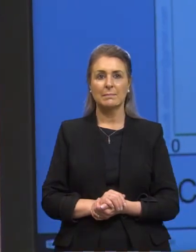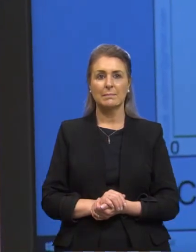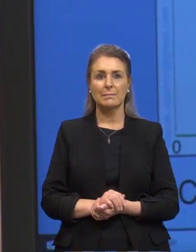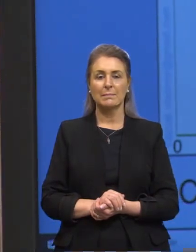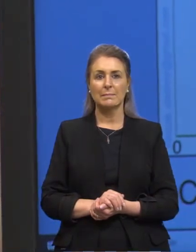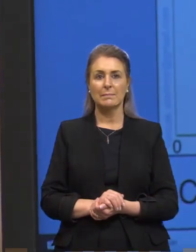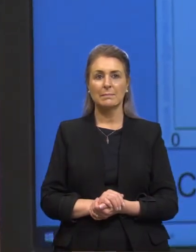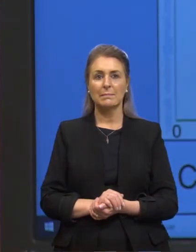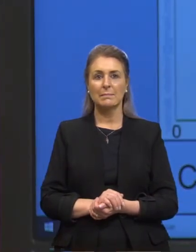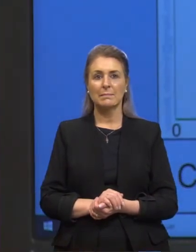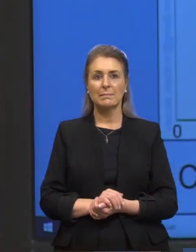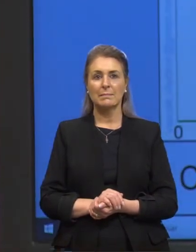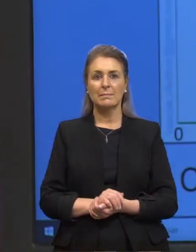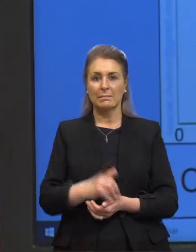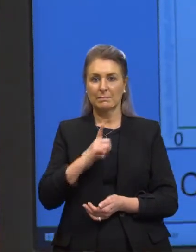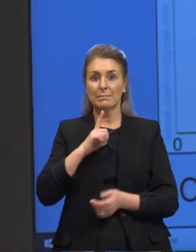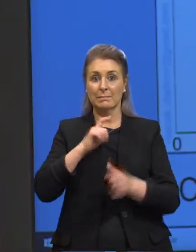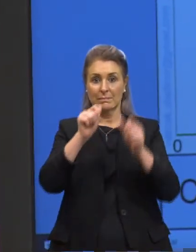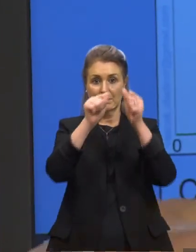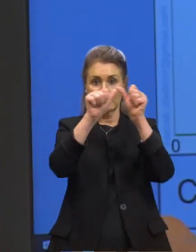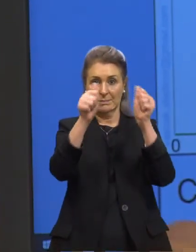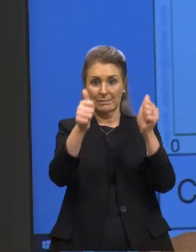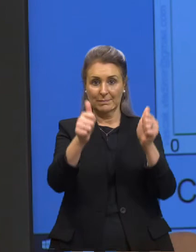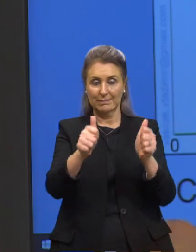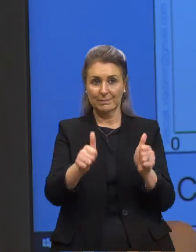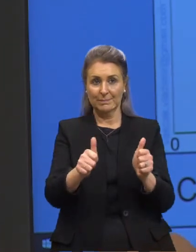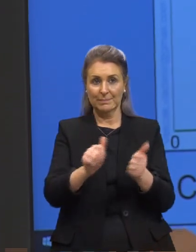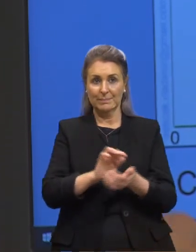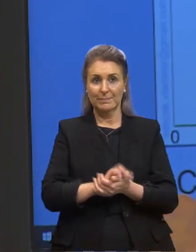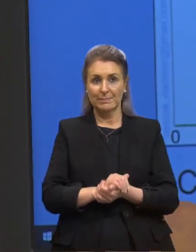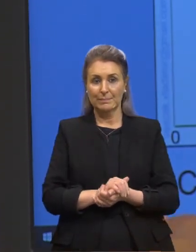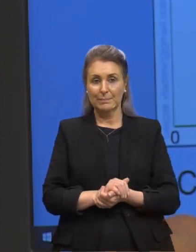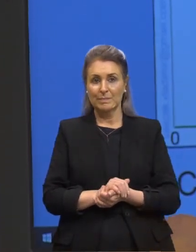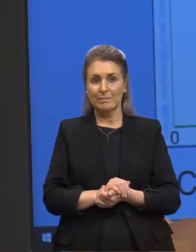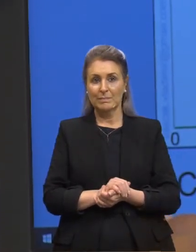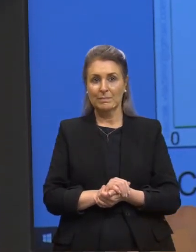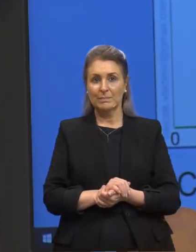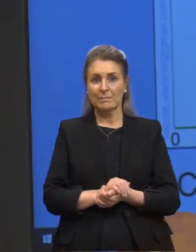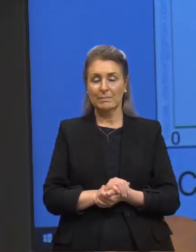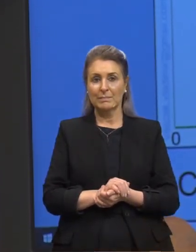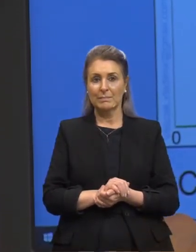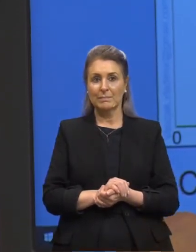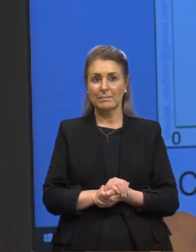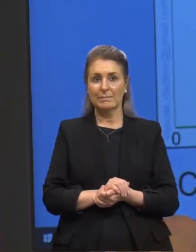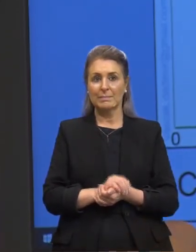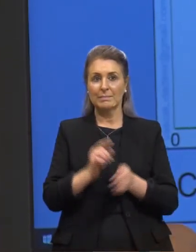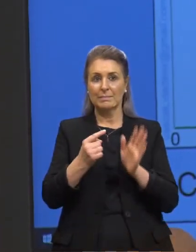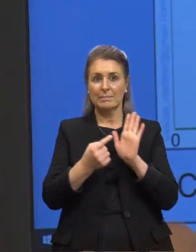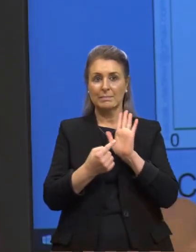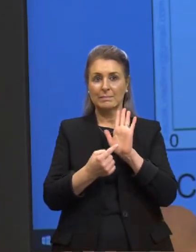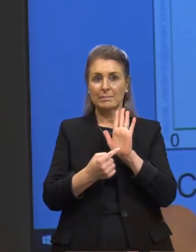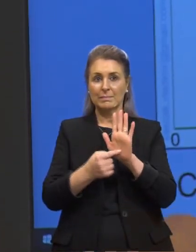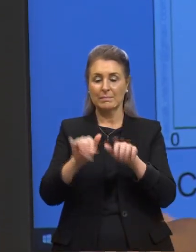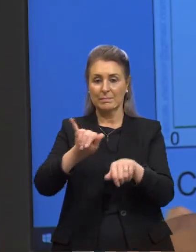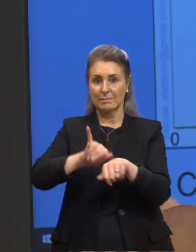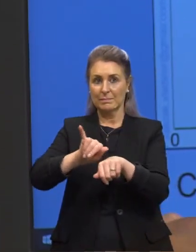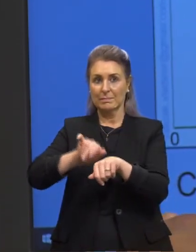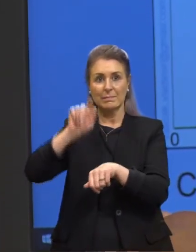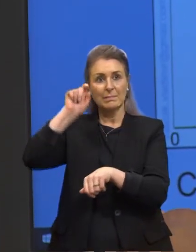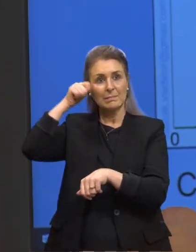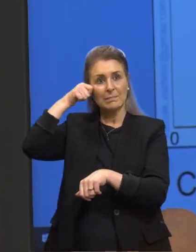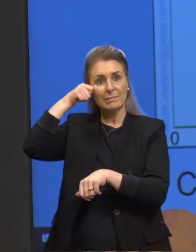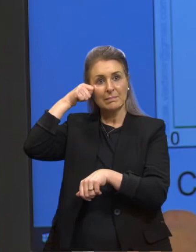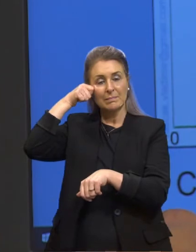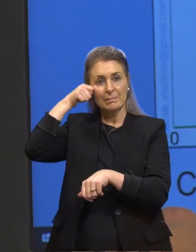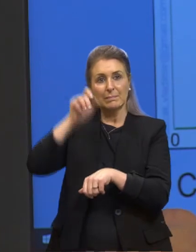Nós temos aqui o que mostra, né, o corpo, a radiação do corpo negro,